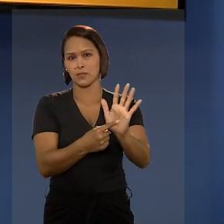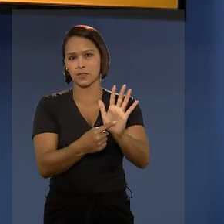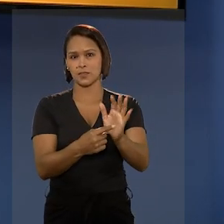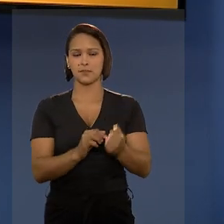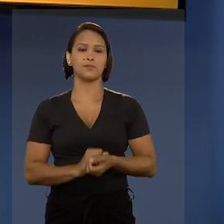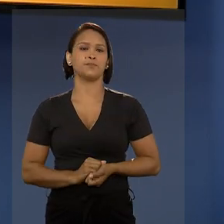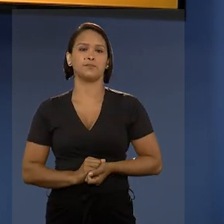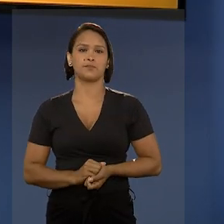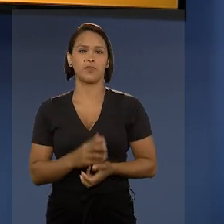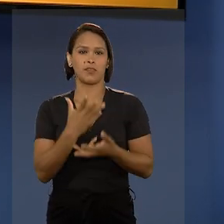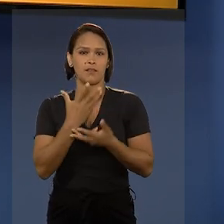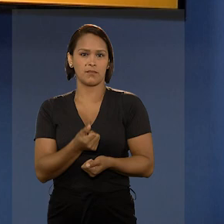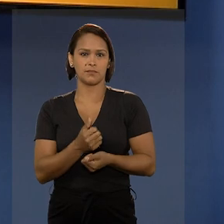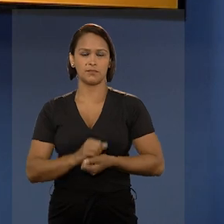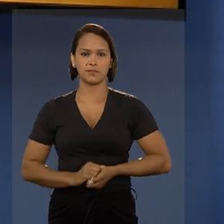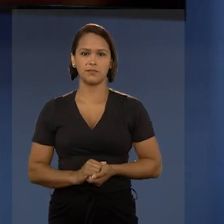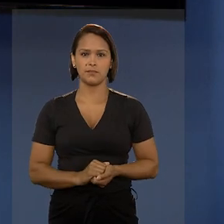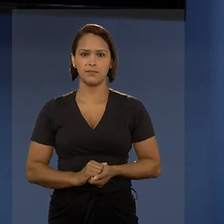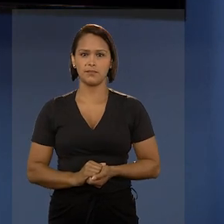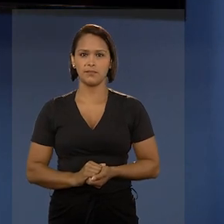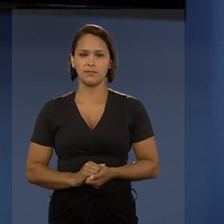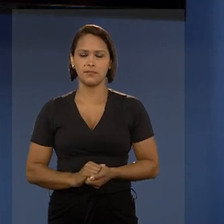vou te mostrar o que é. Vamos ver?